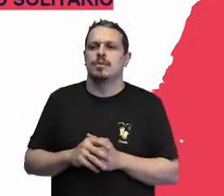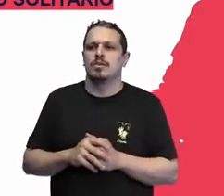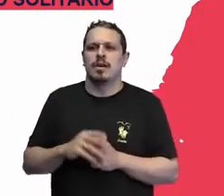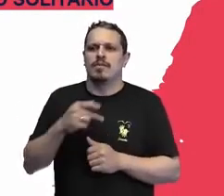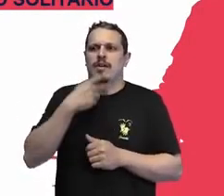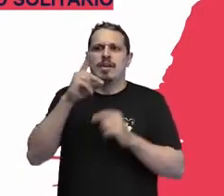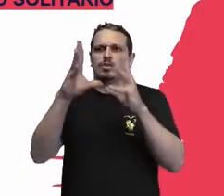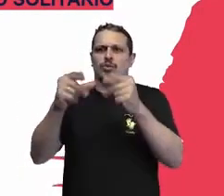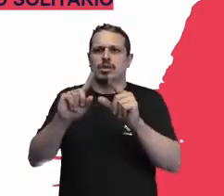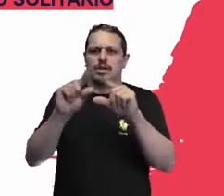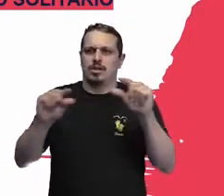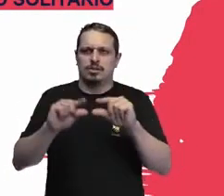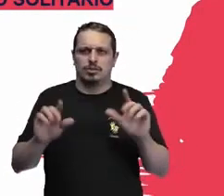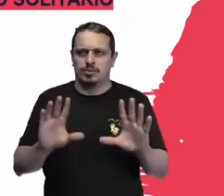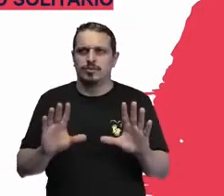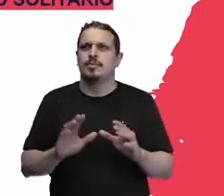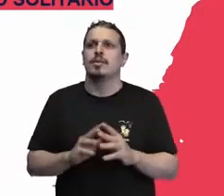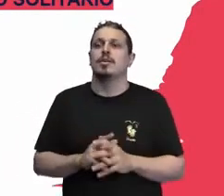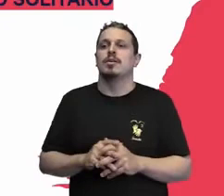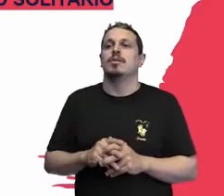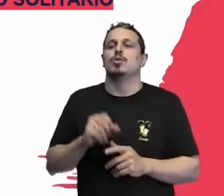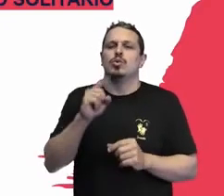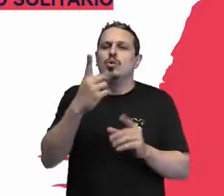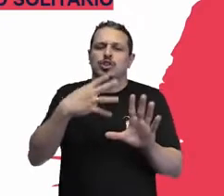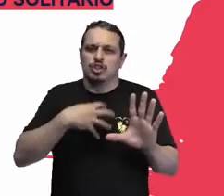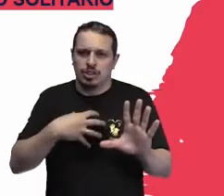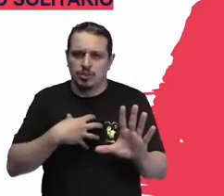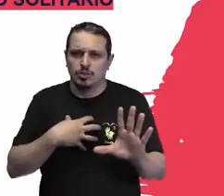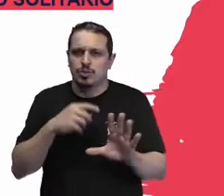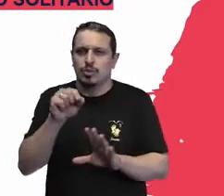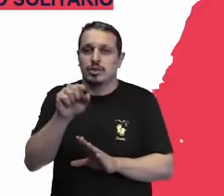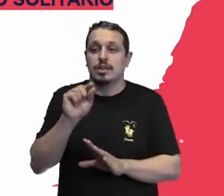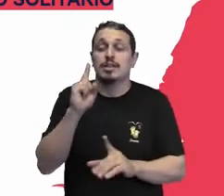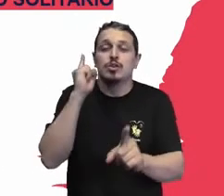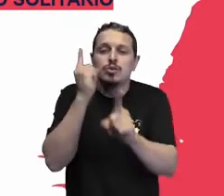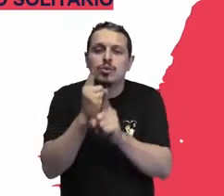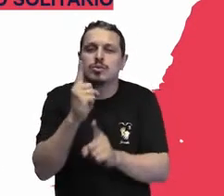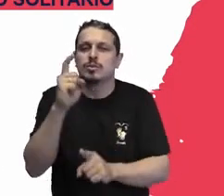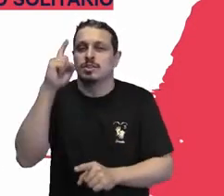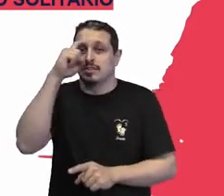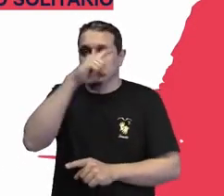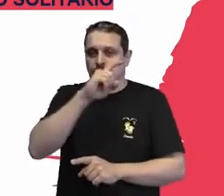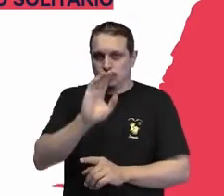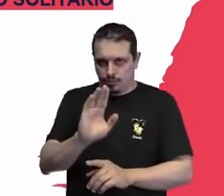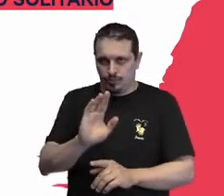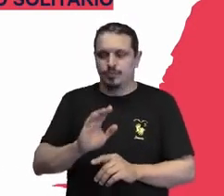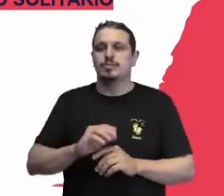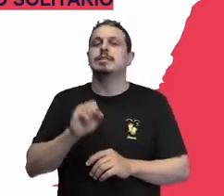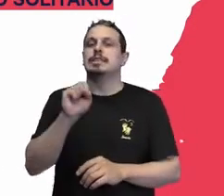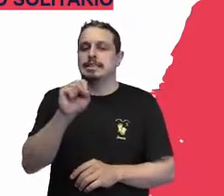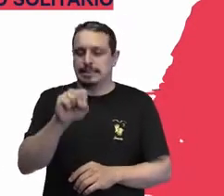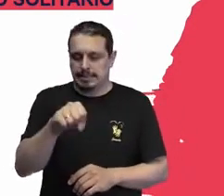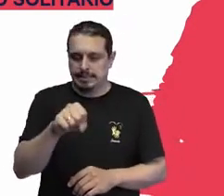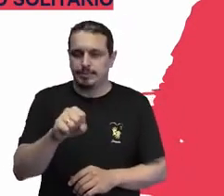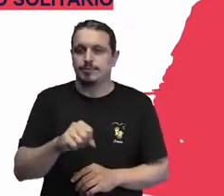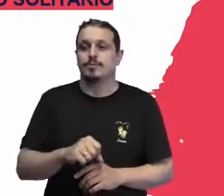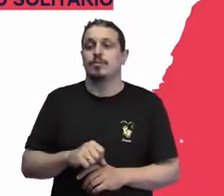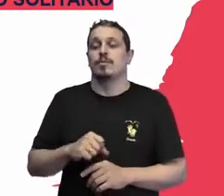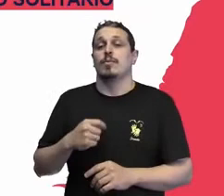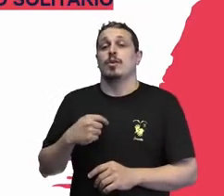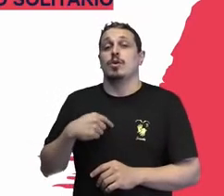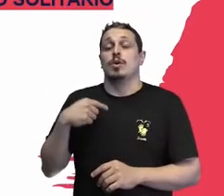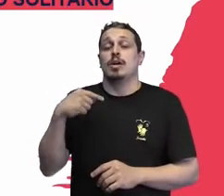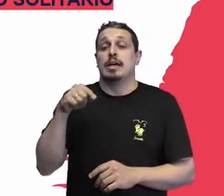mas da mesma maneira que a gente encontra ainda dificuldade para viabilizar através da política pública, e eu repito e